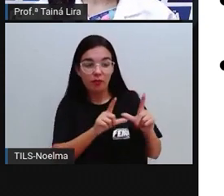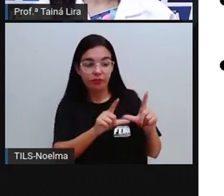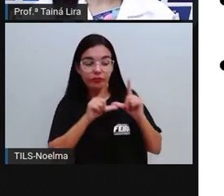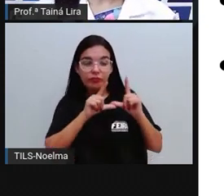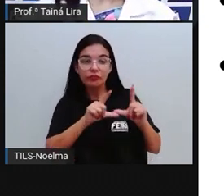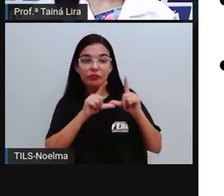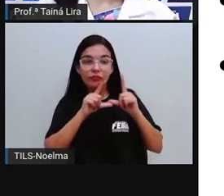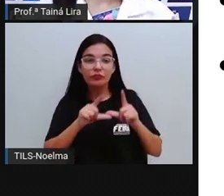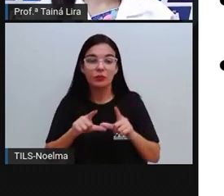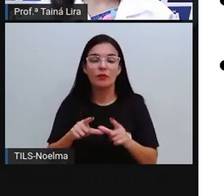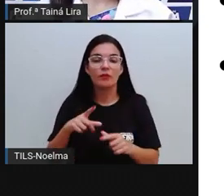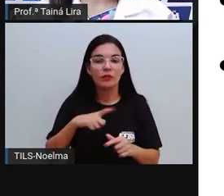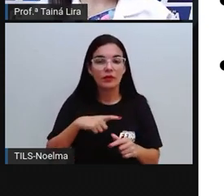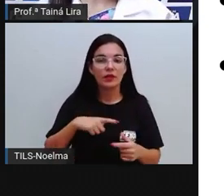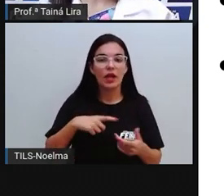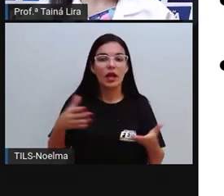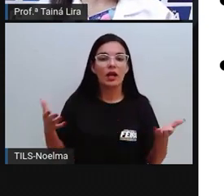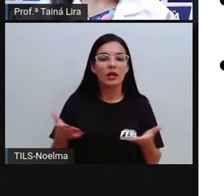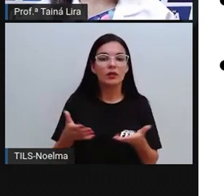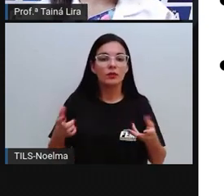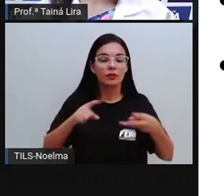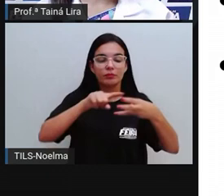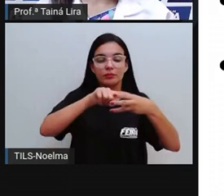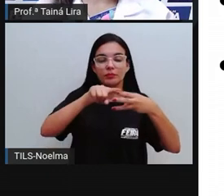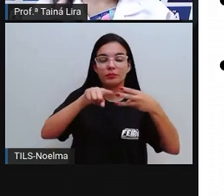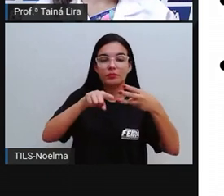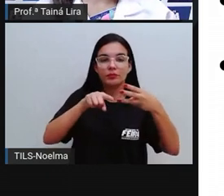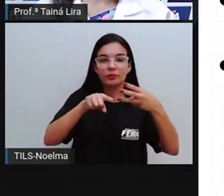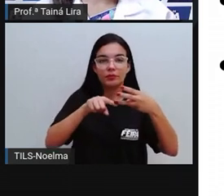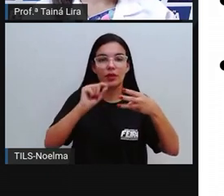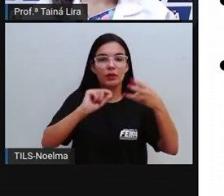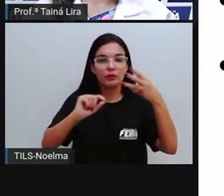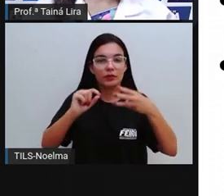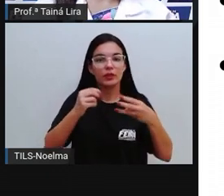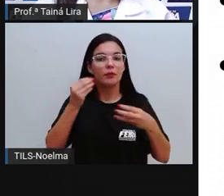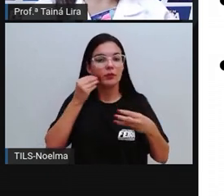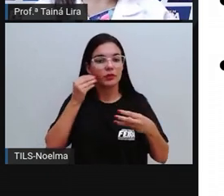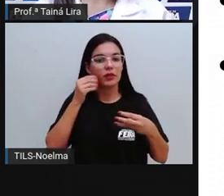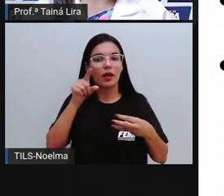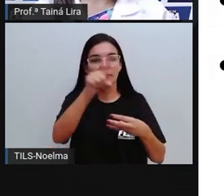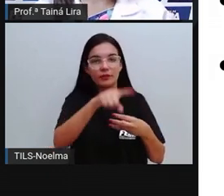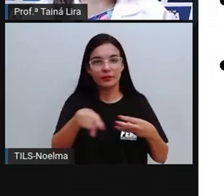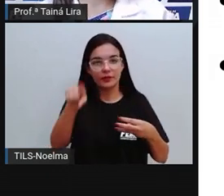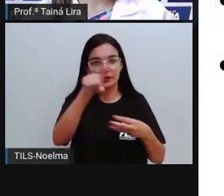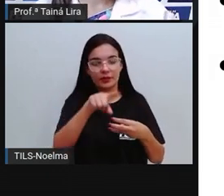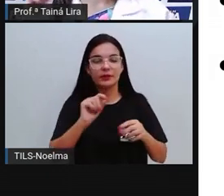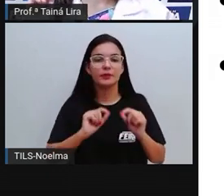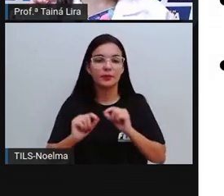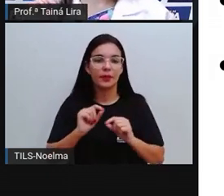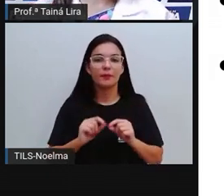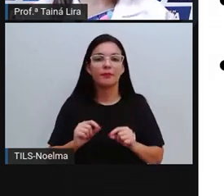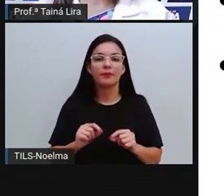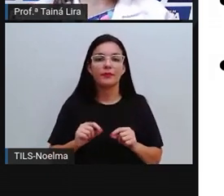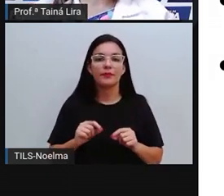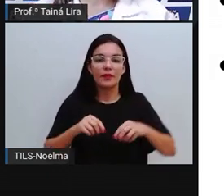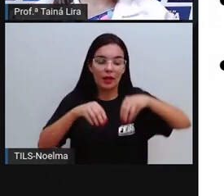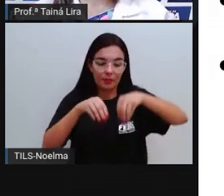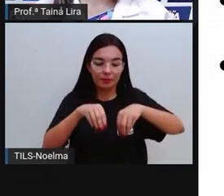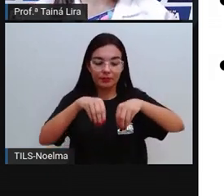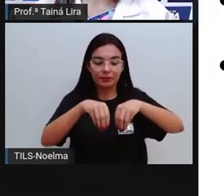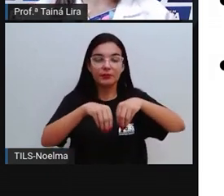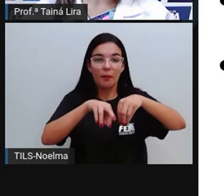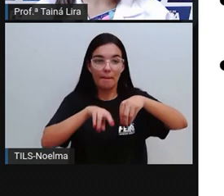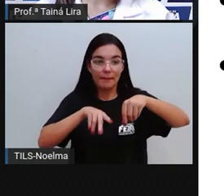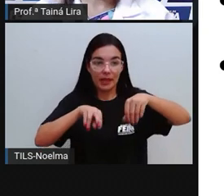falou que existem tipos diferentes de extrativismo, né? Agora a PRO trouxe pra vocês verem, olha lá. Existe, ó, o